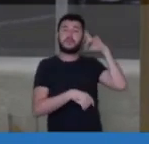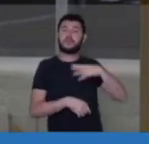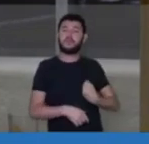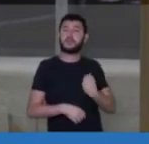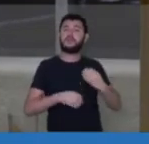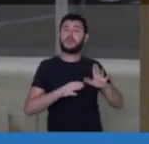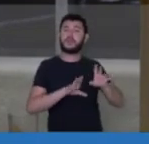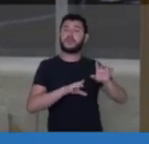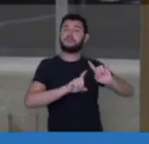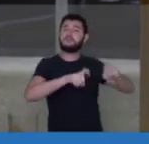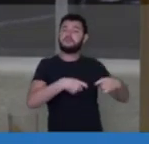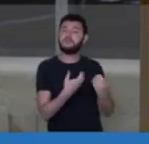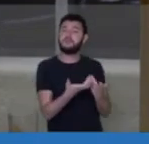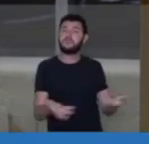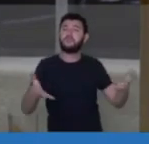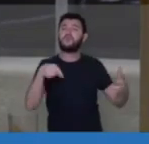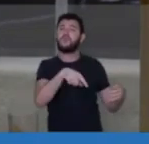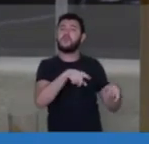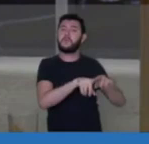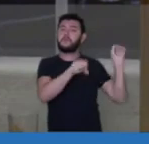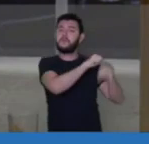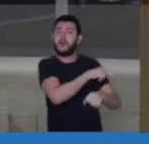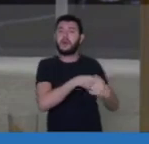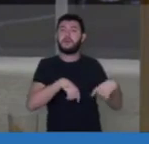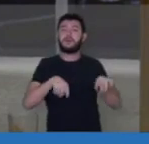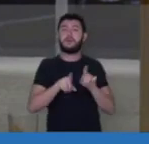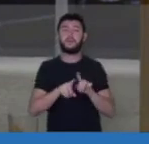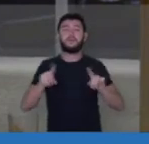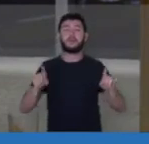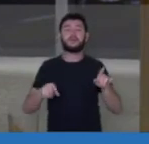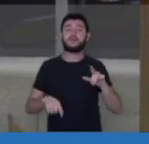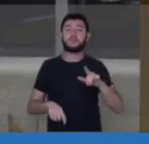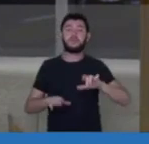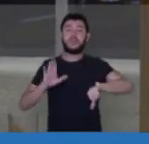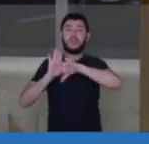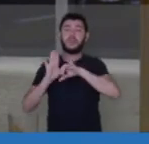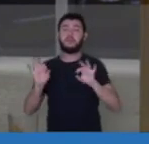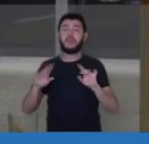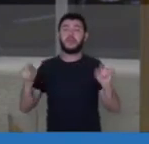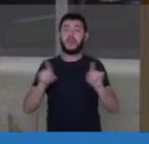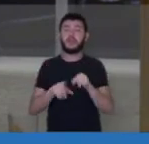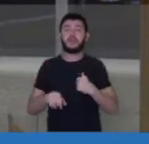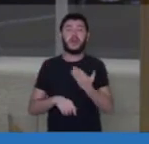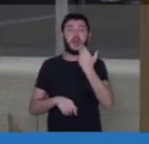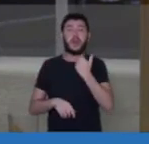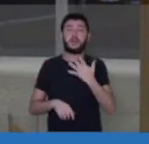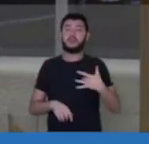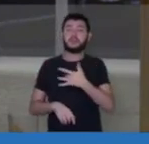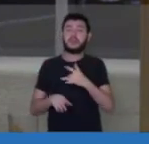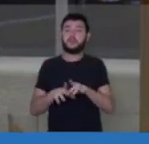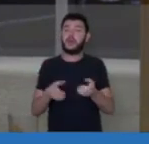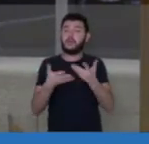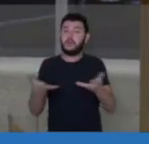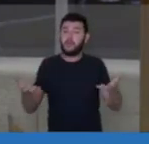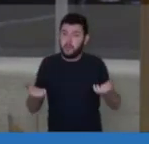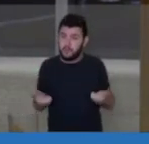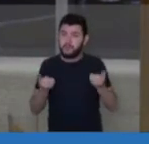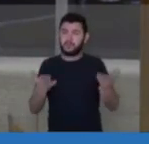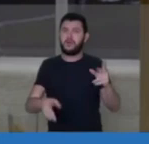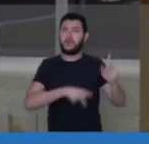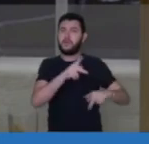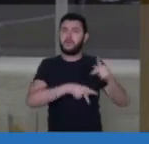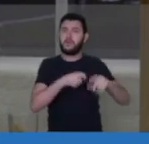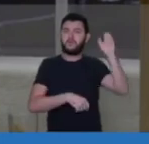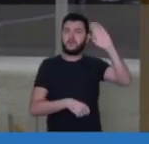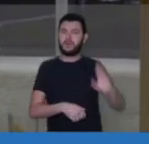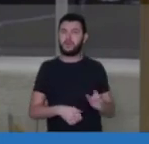nenhum em garantir alimento saudável na mesa do povo brasileiro. Crime é exportar madeira ilegal,